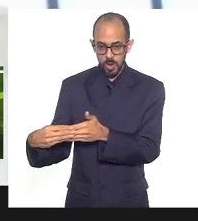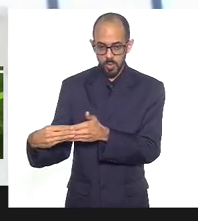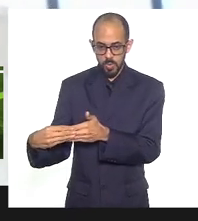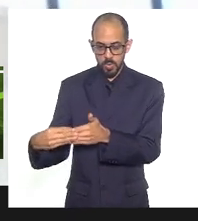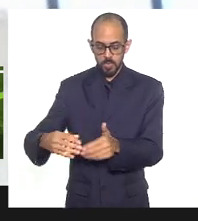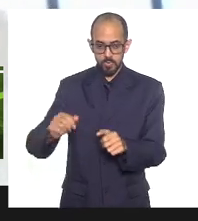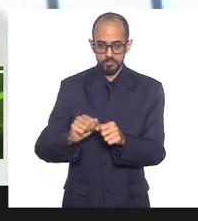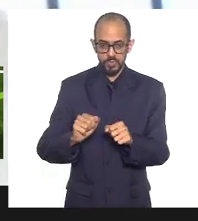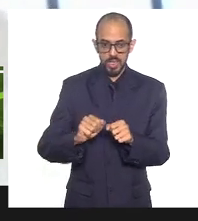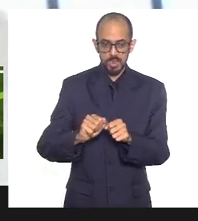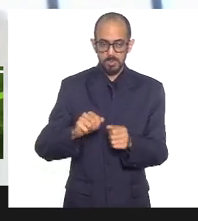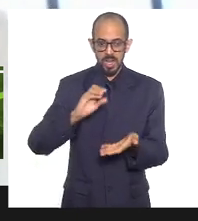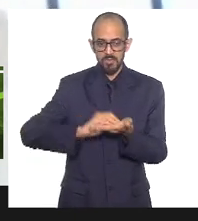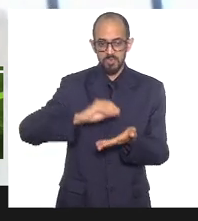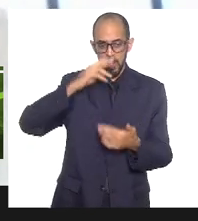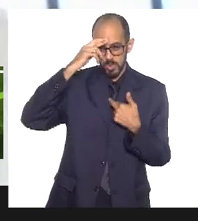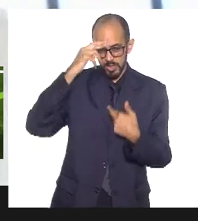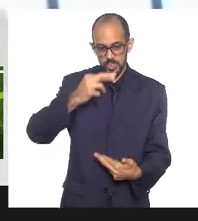desrespeito